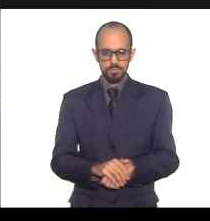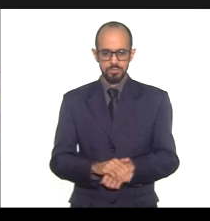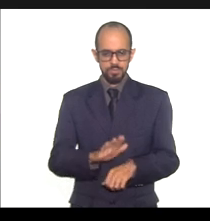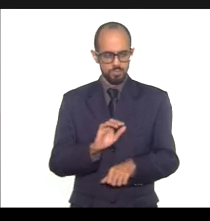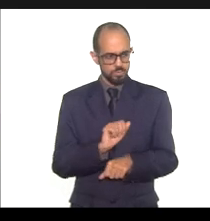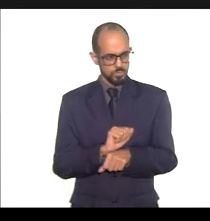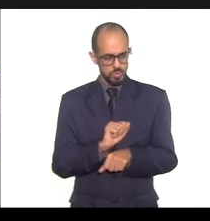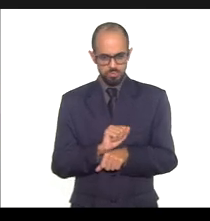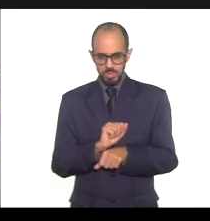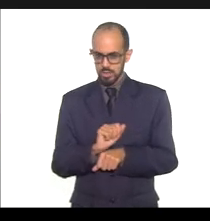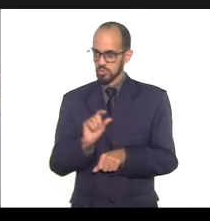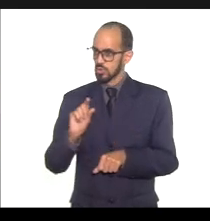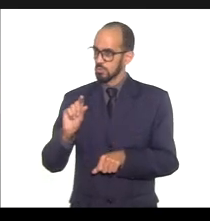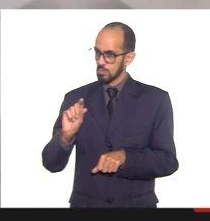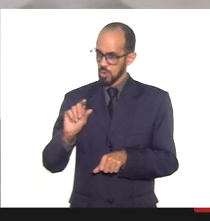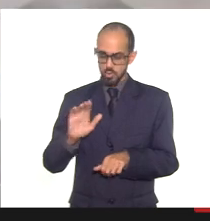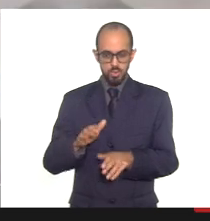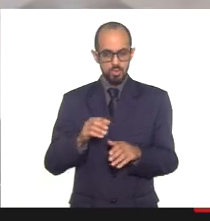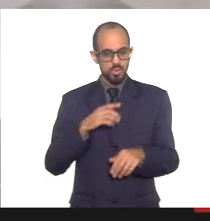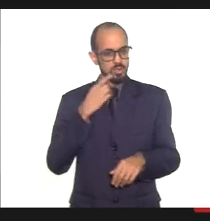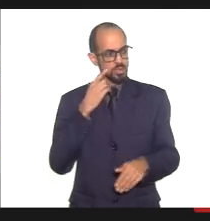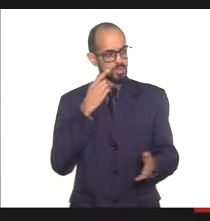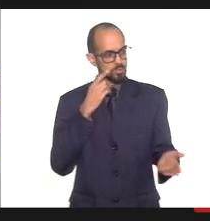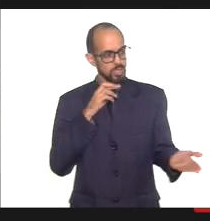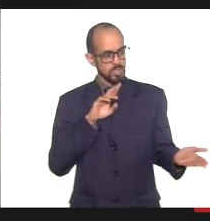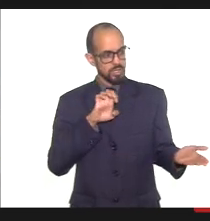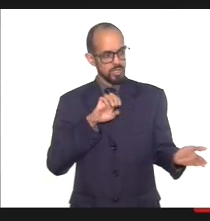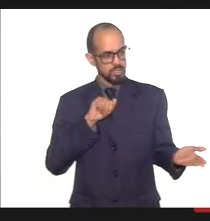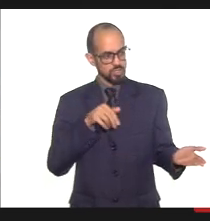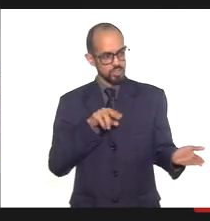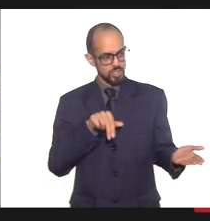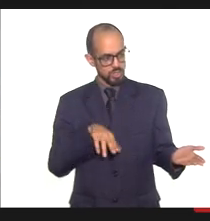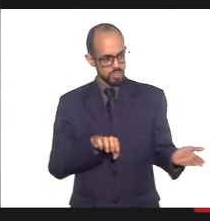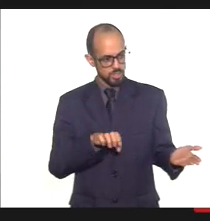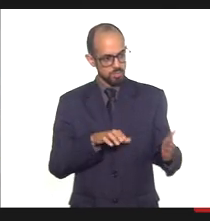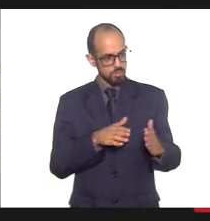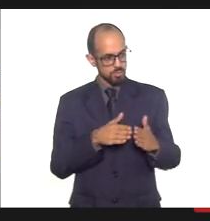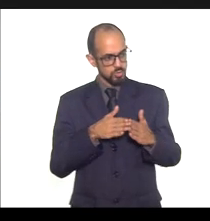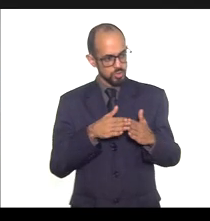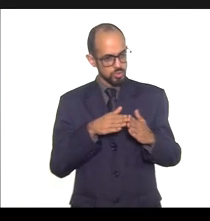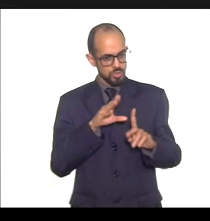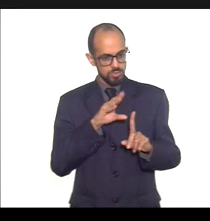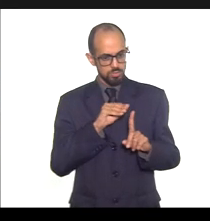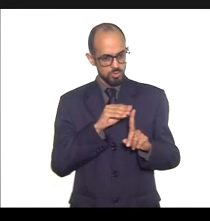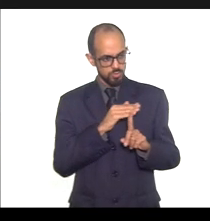aumento